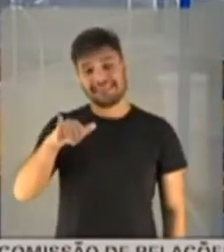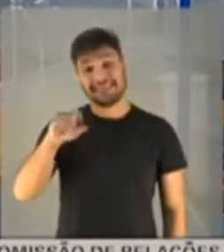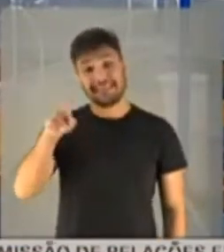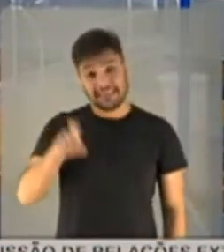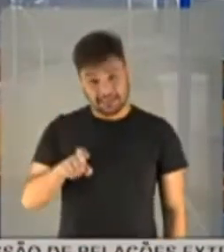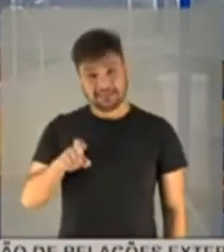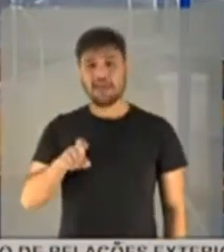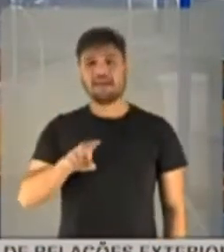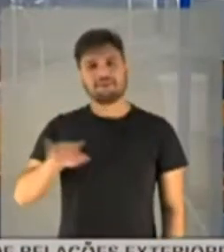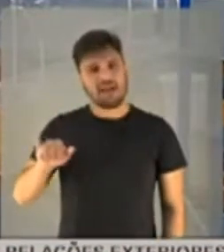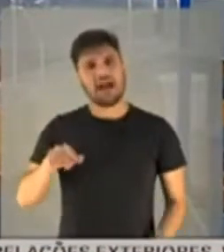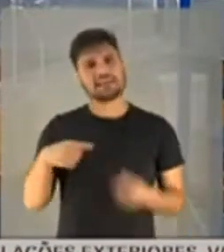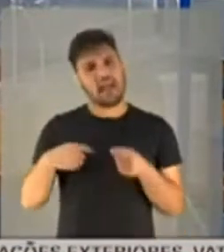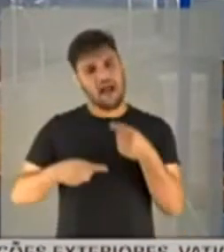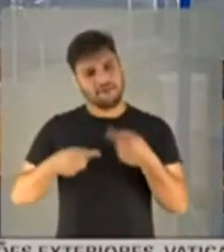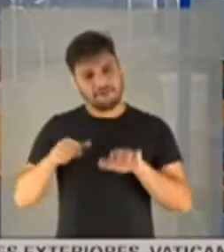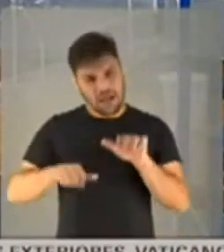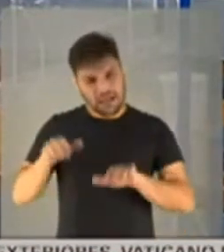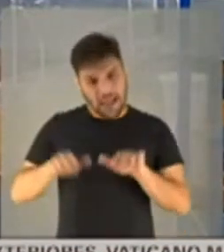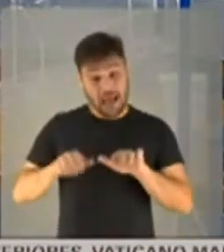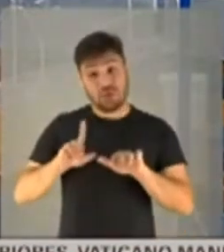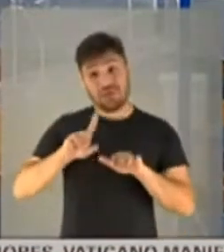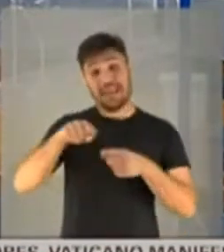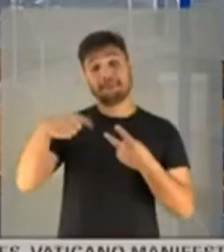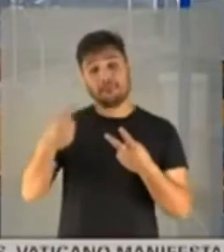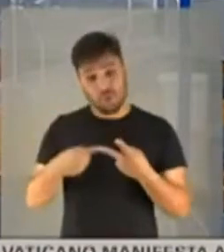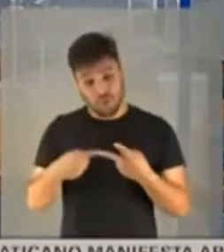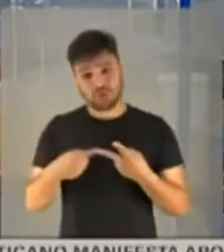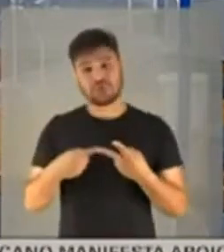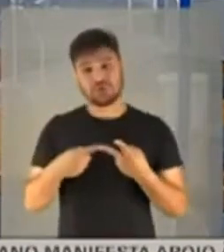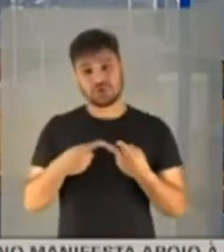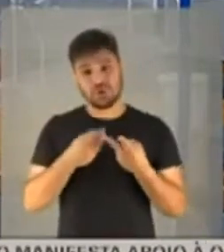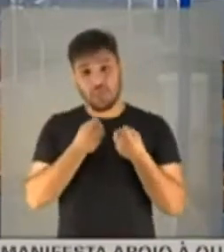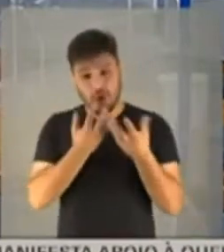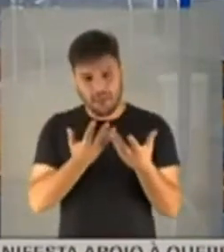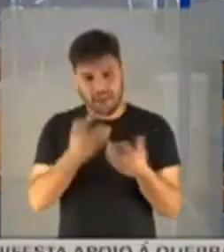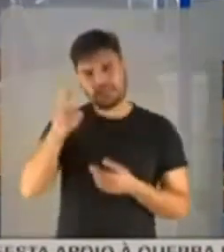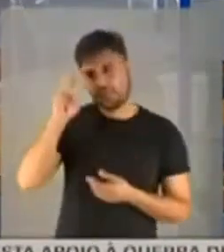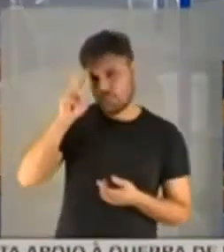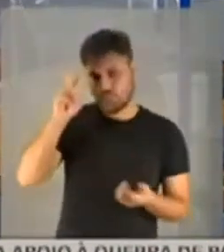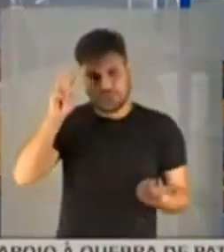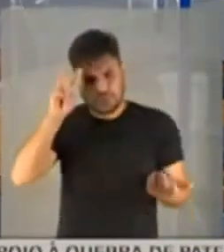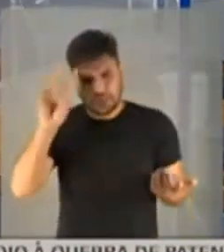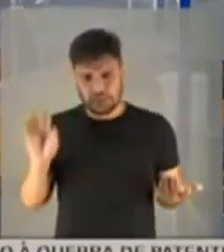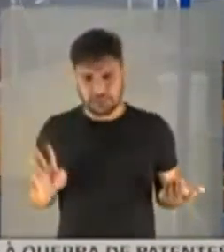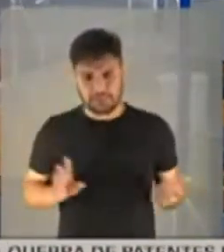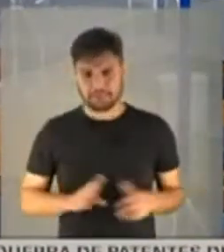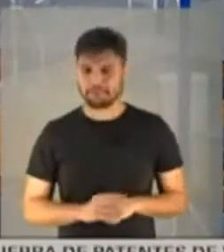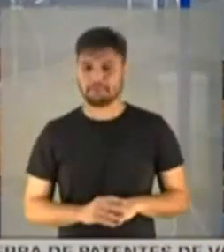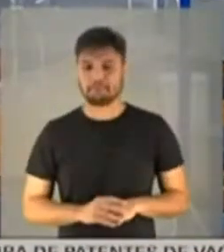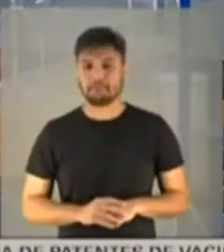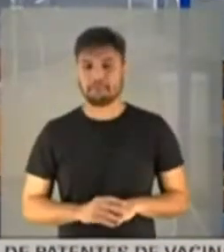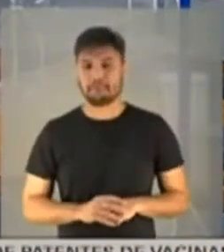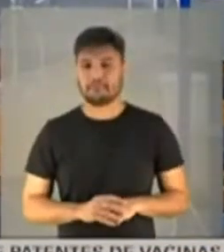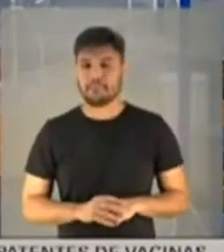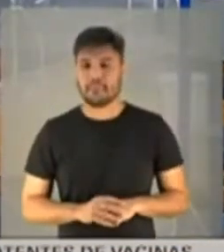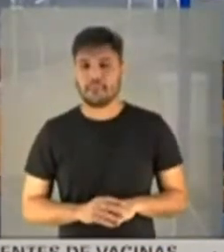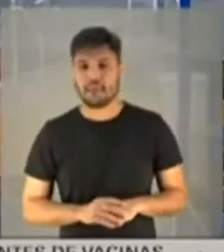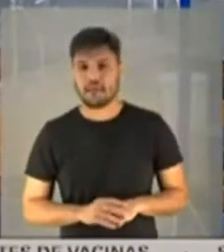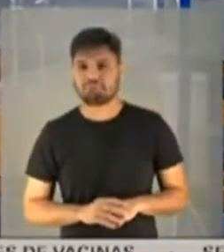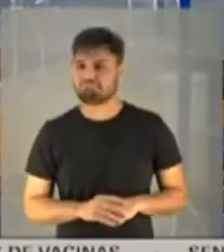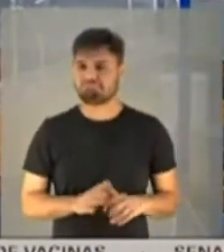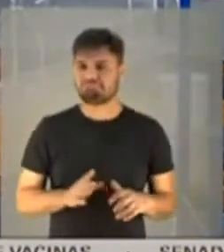após ouvido esses depoimentos. isso, na próxima segunda ou terça-feira, não tem nenhuma